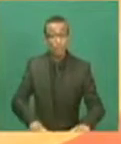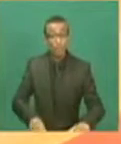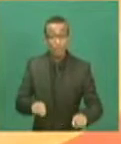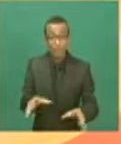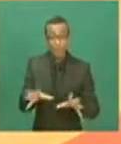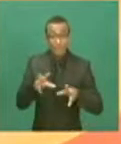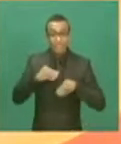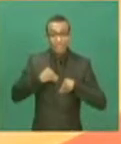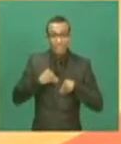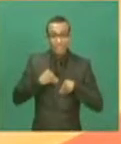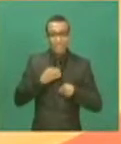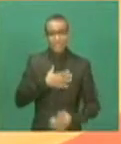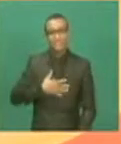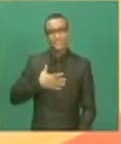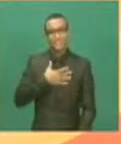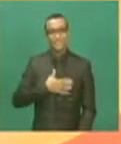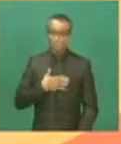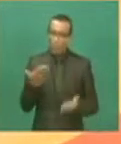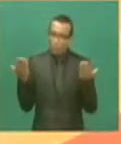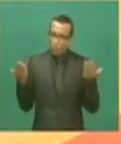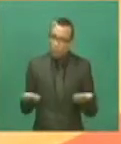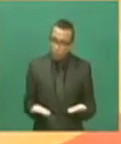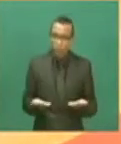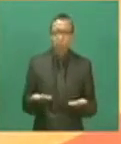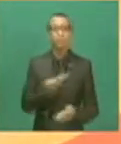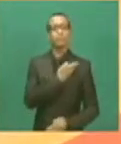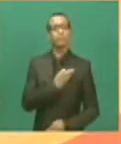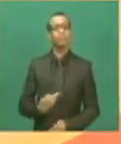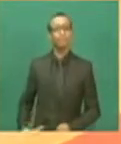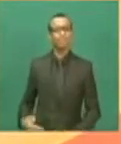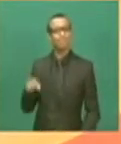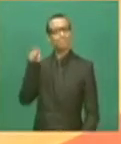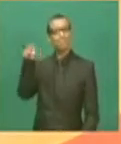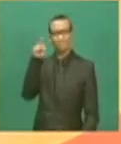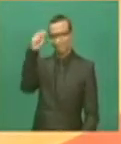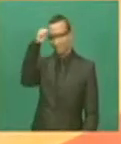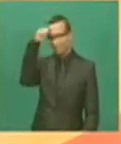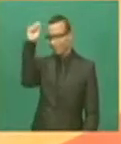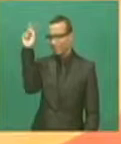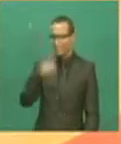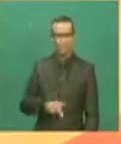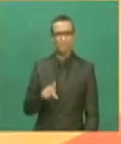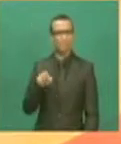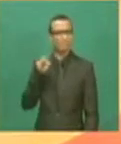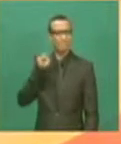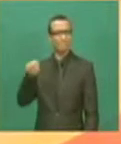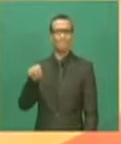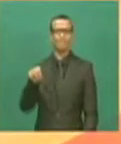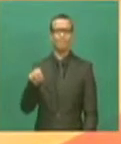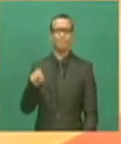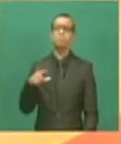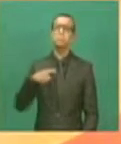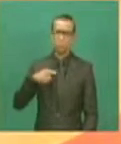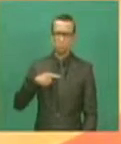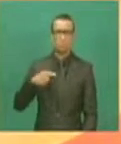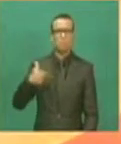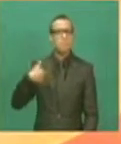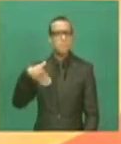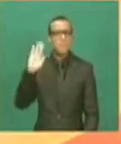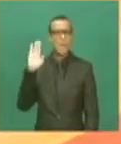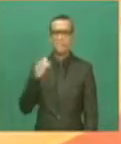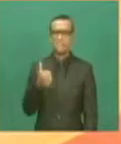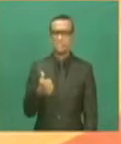o governo atual, que também, numa sábia decisão, colocou mais de 13 mil